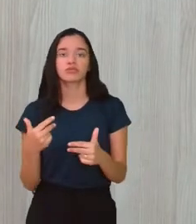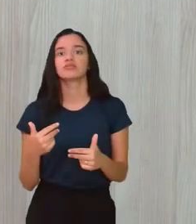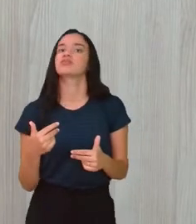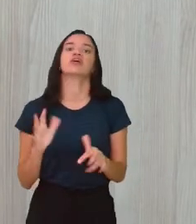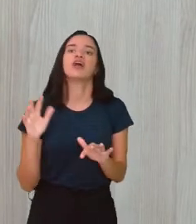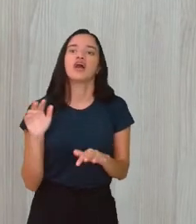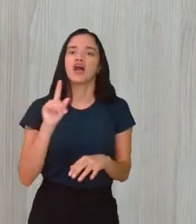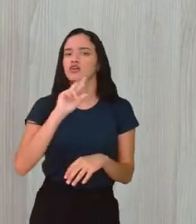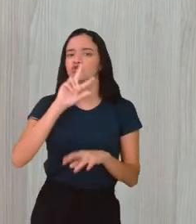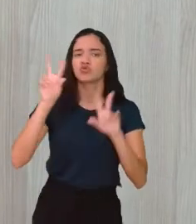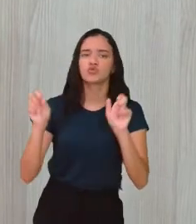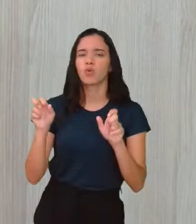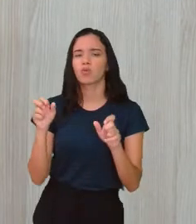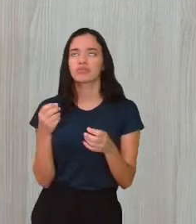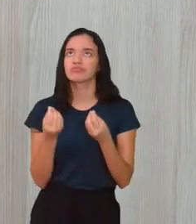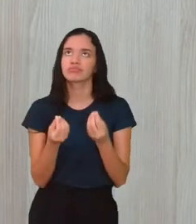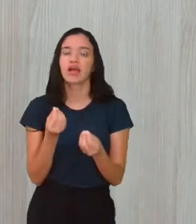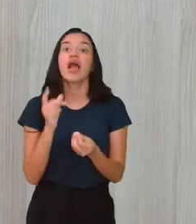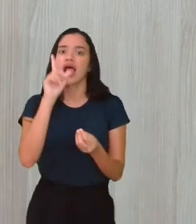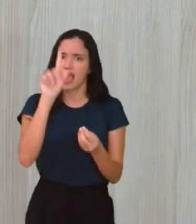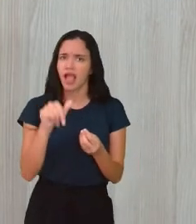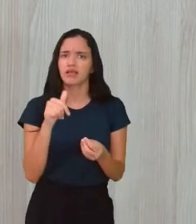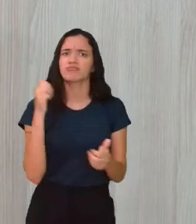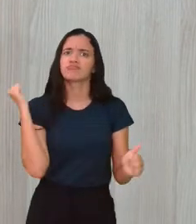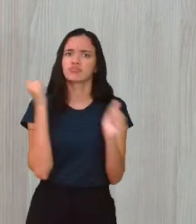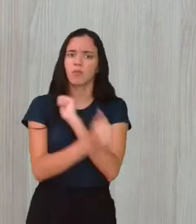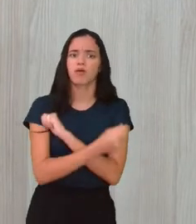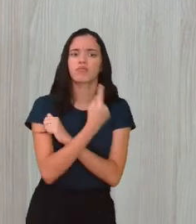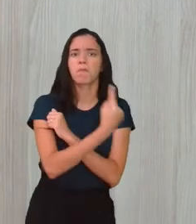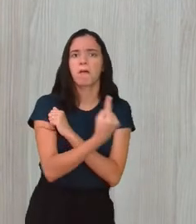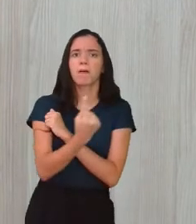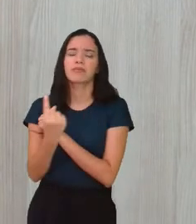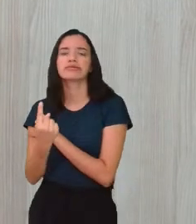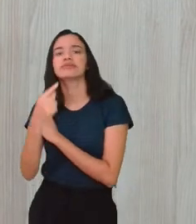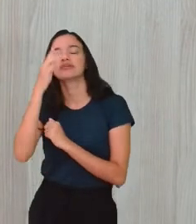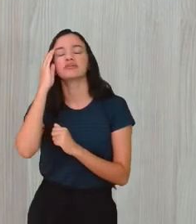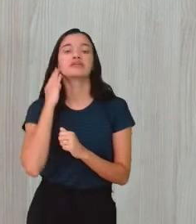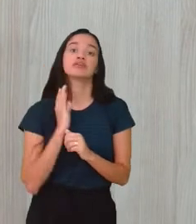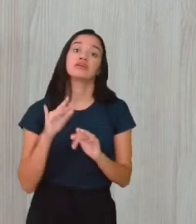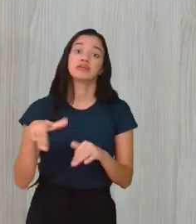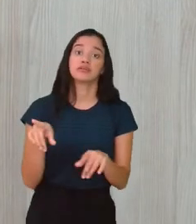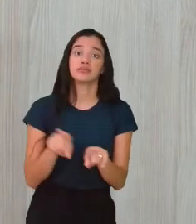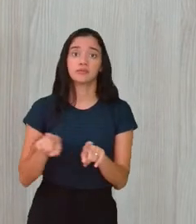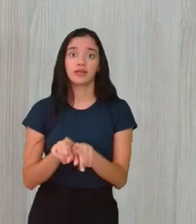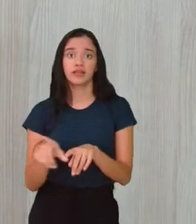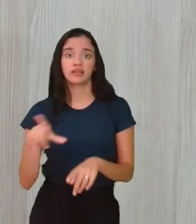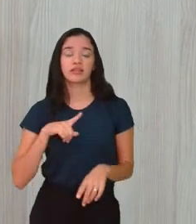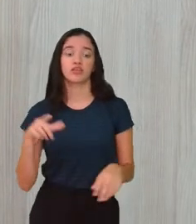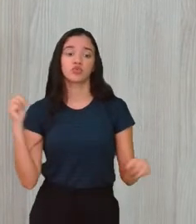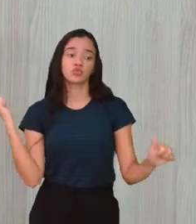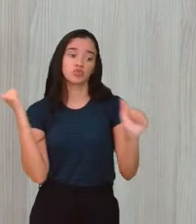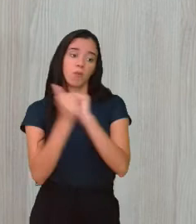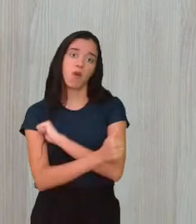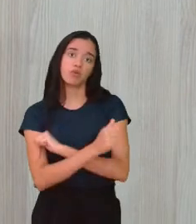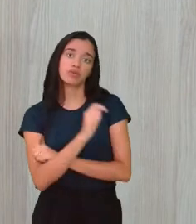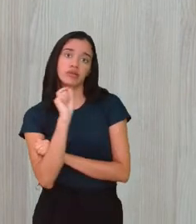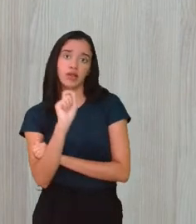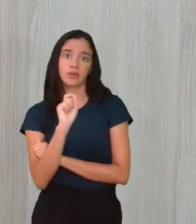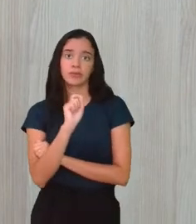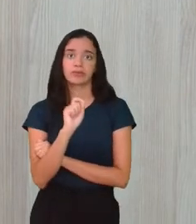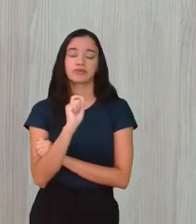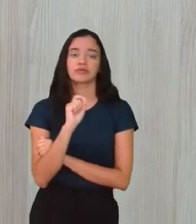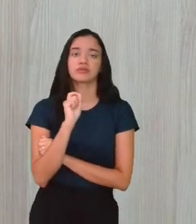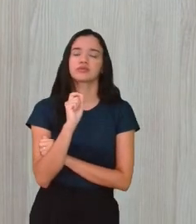mais como se fosse... Mais como se fosse, não. Ele é um esporte individual. Tem também no atletismo o esporte que é o...